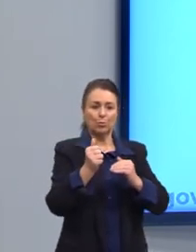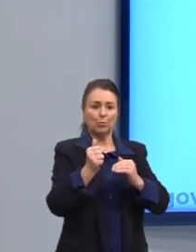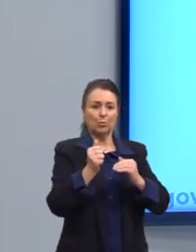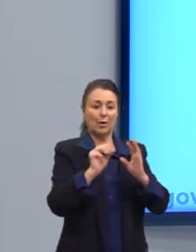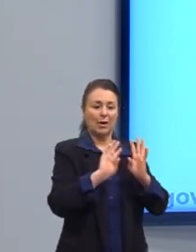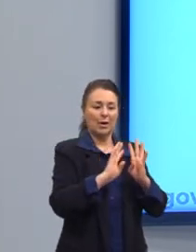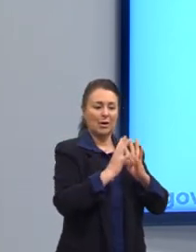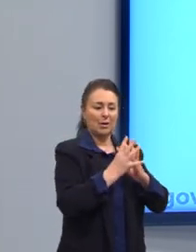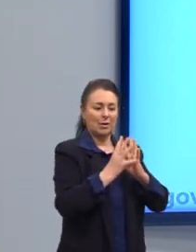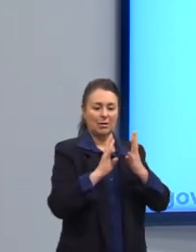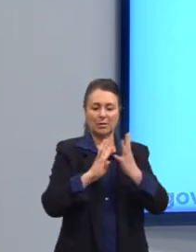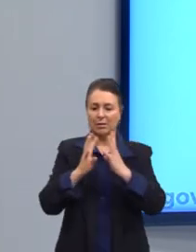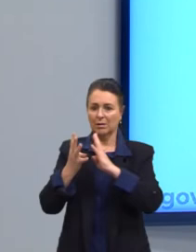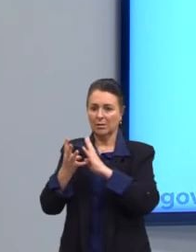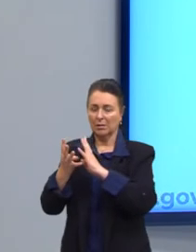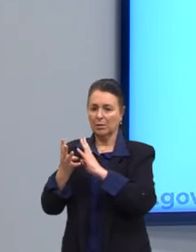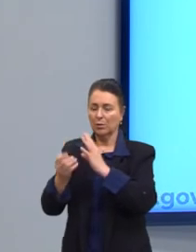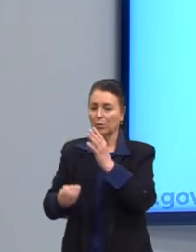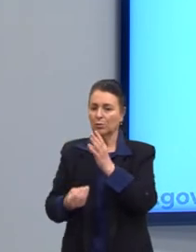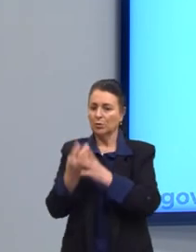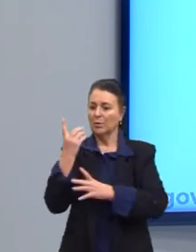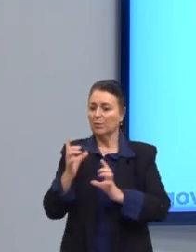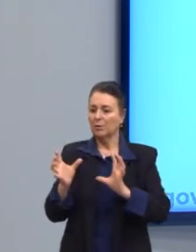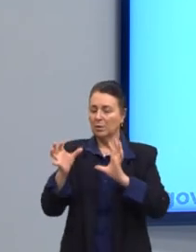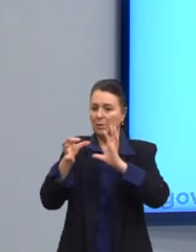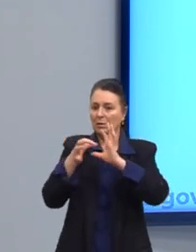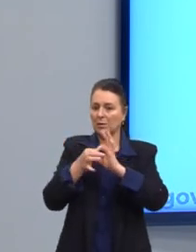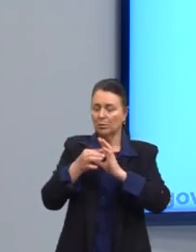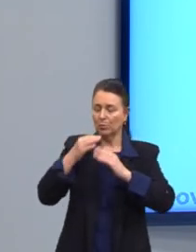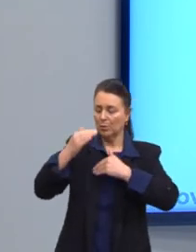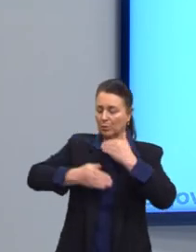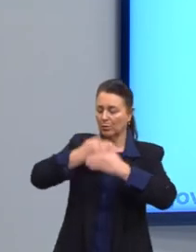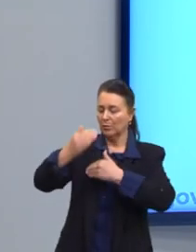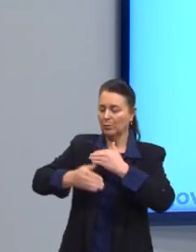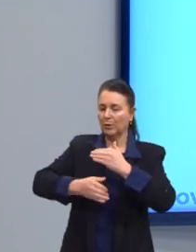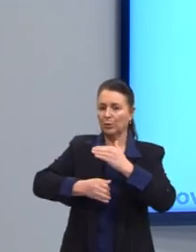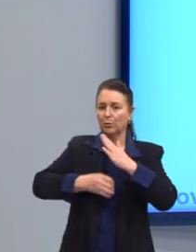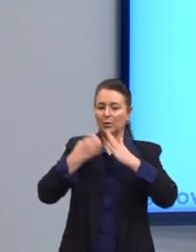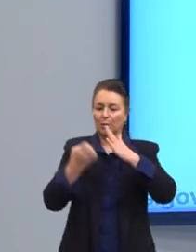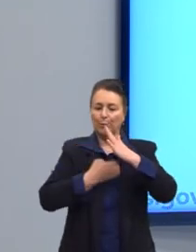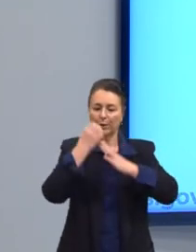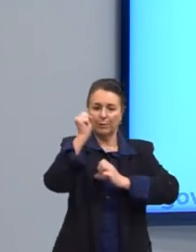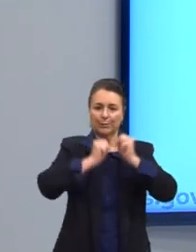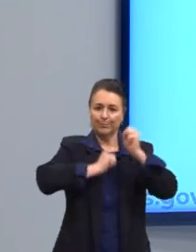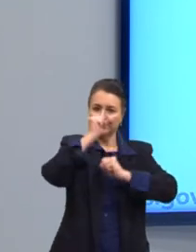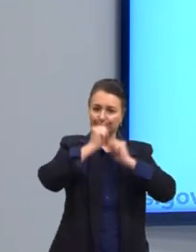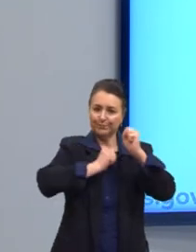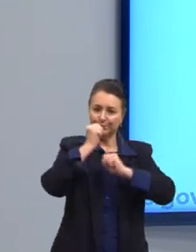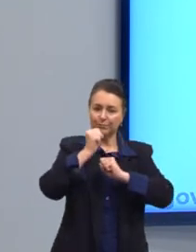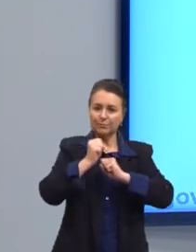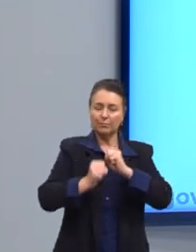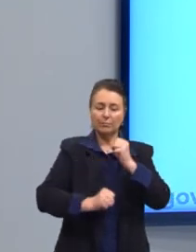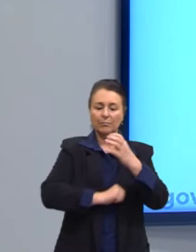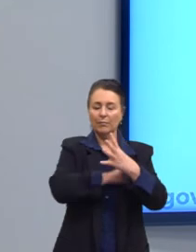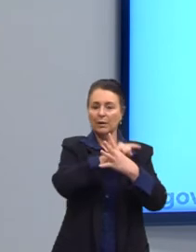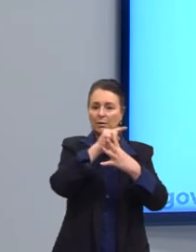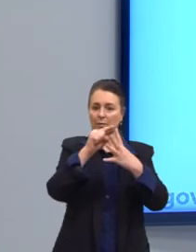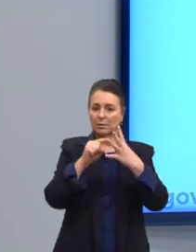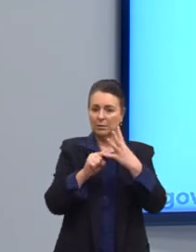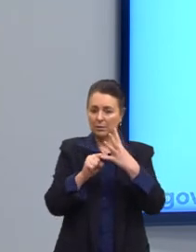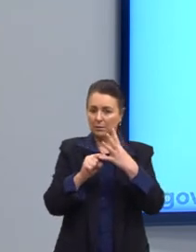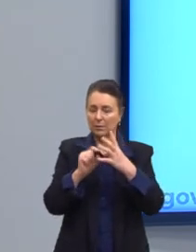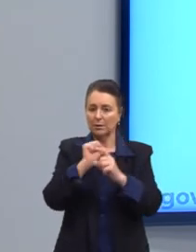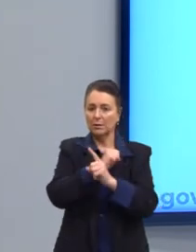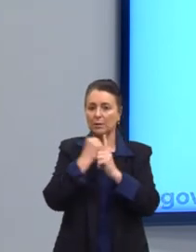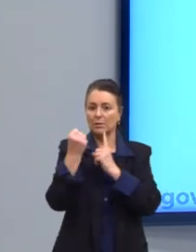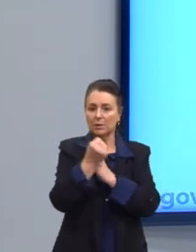Seu surgimento está diretamente ligado ao desenvolvimento da indústria, industrial. E o item 4, na sociedade de